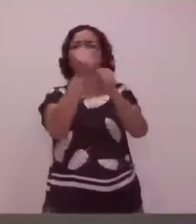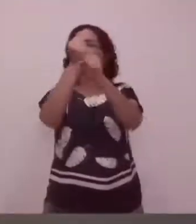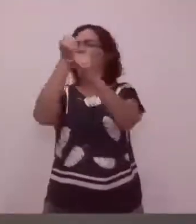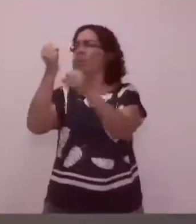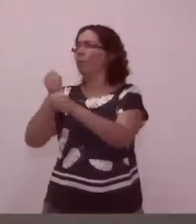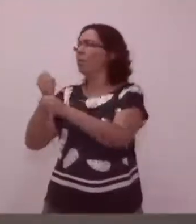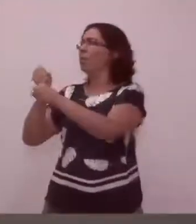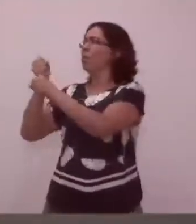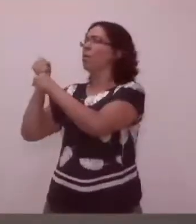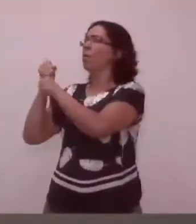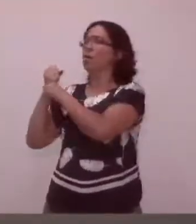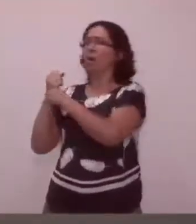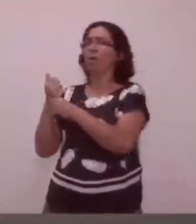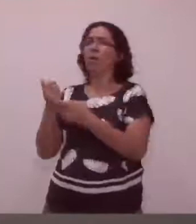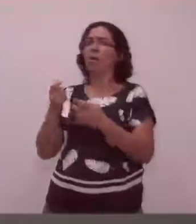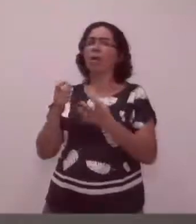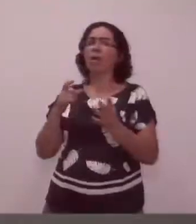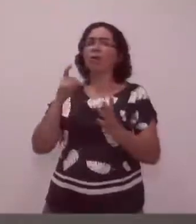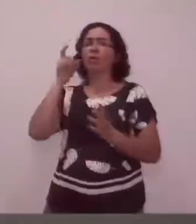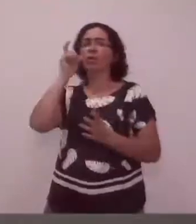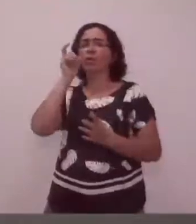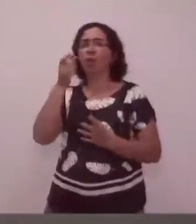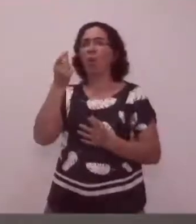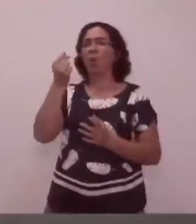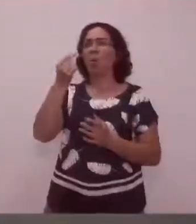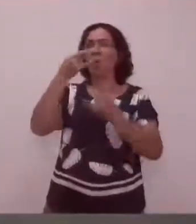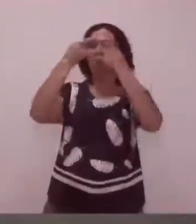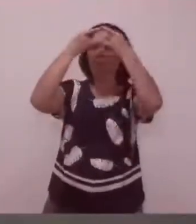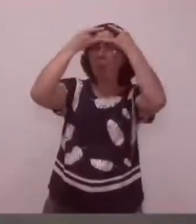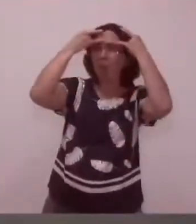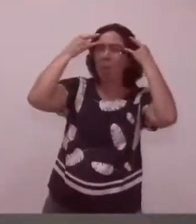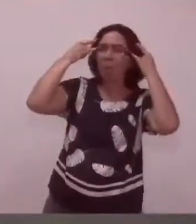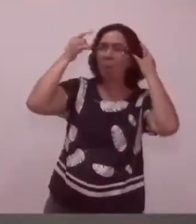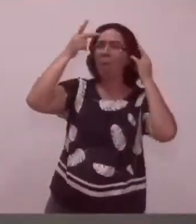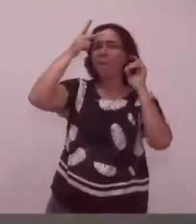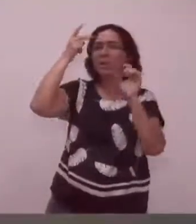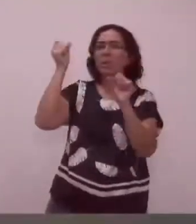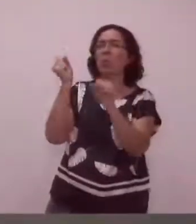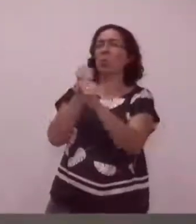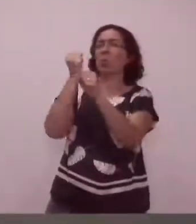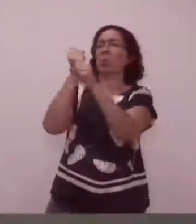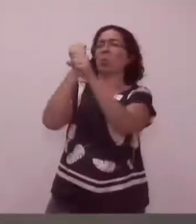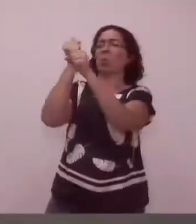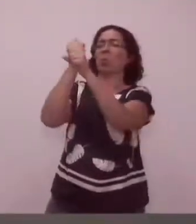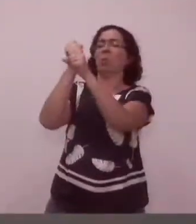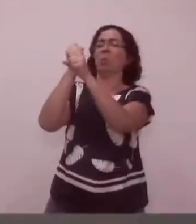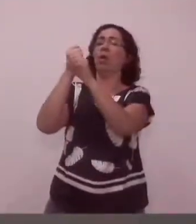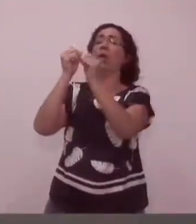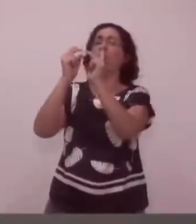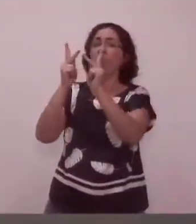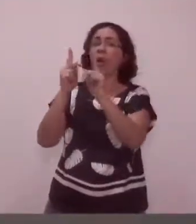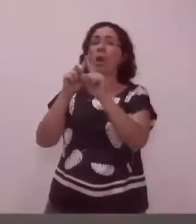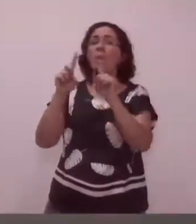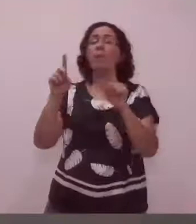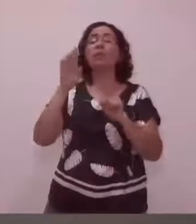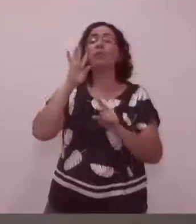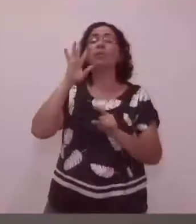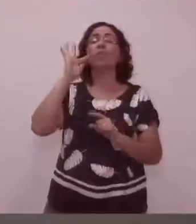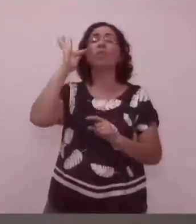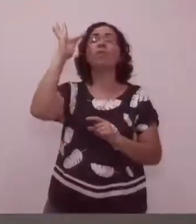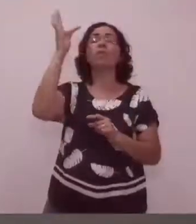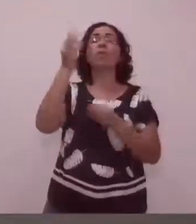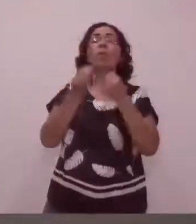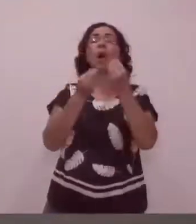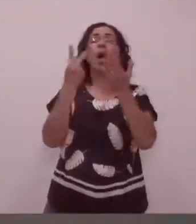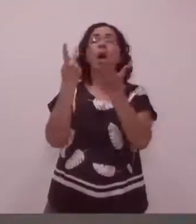espera. Atende os interesses e é um direito do empresário. Nós não vamos tirar o direito dele. Então, estão acontecendo coisas